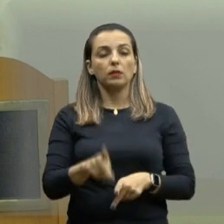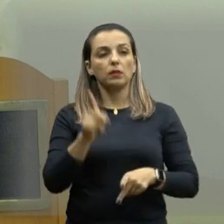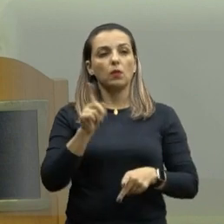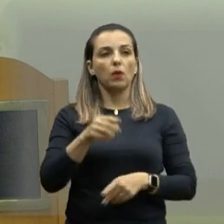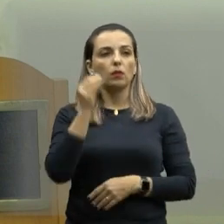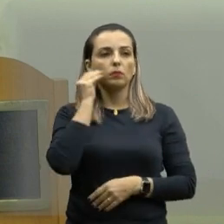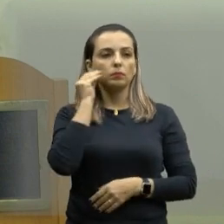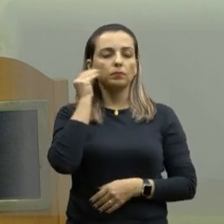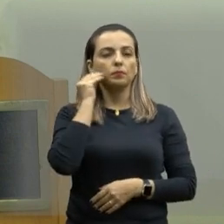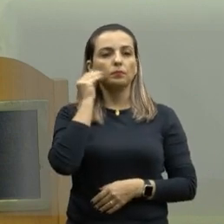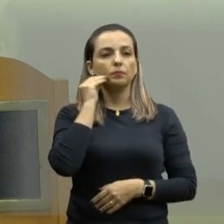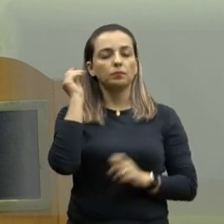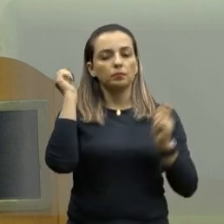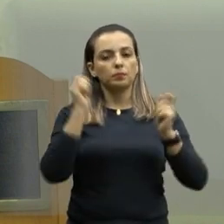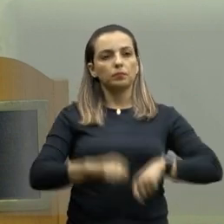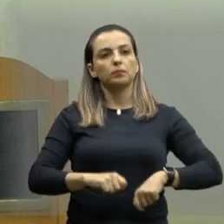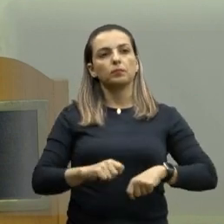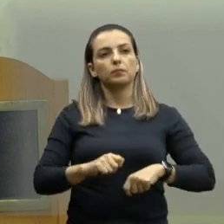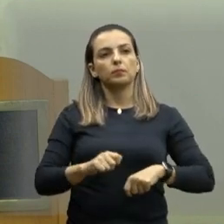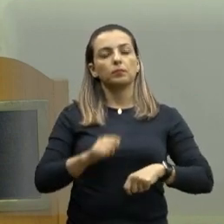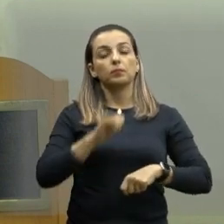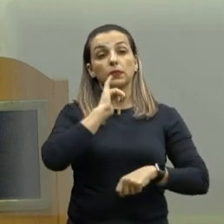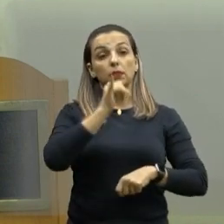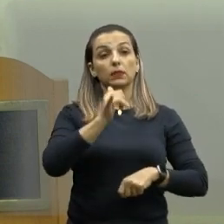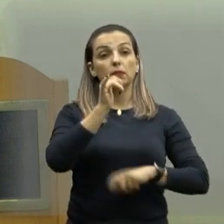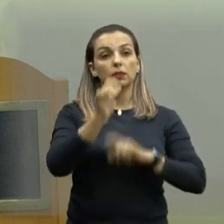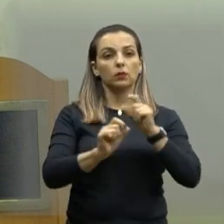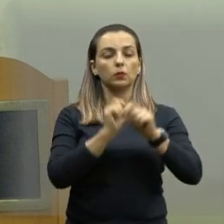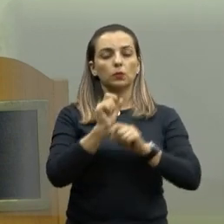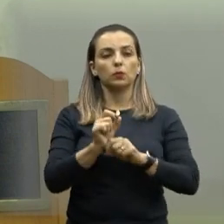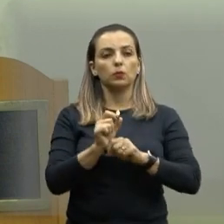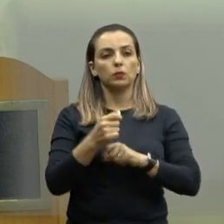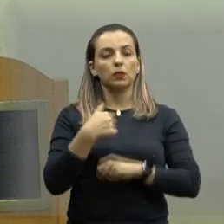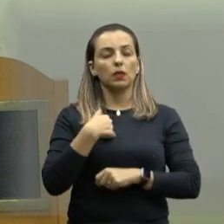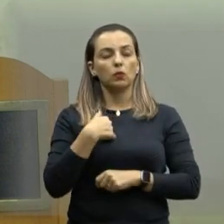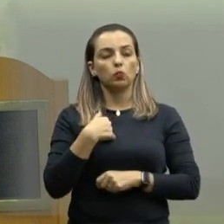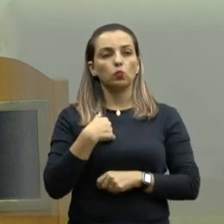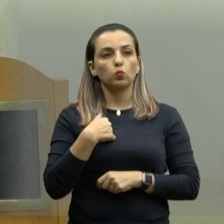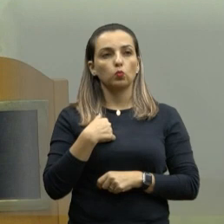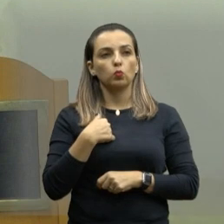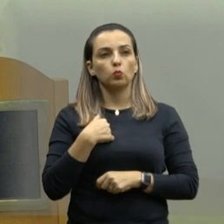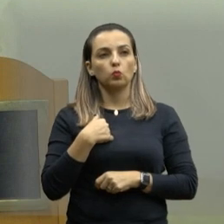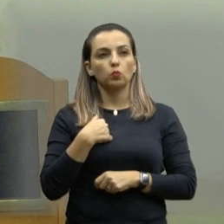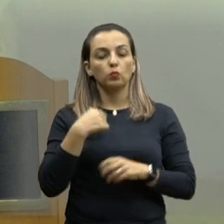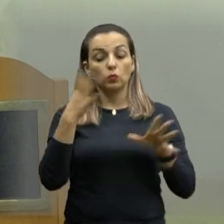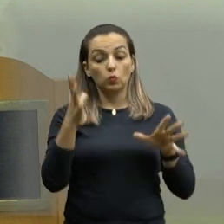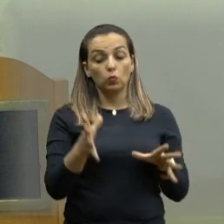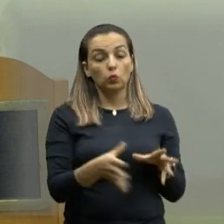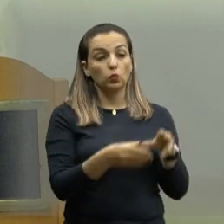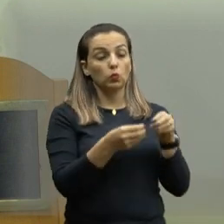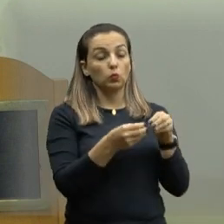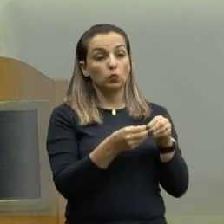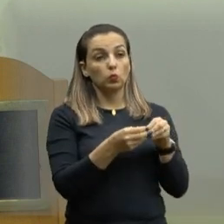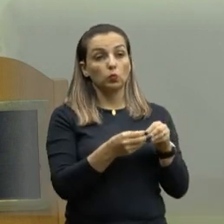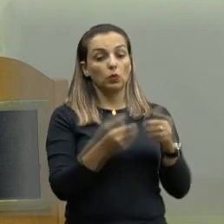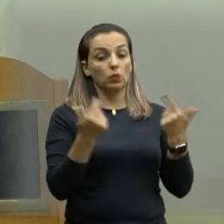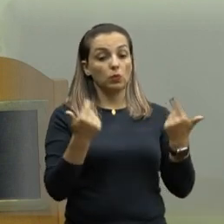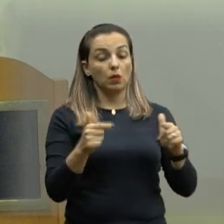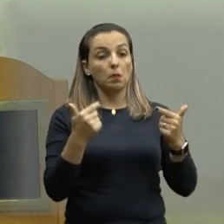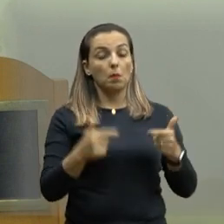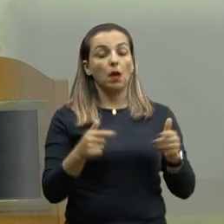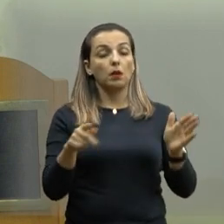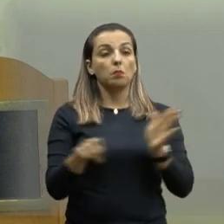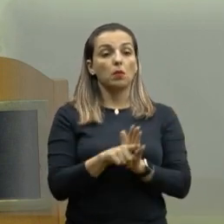essa oportunidade, Lucas, e dizer que vou aqui sintetizar um pouquinho do trabalho que nós